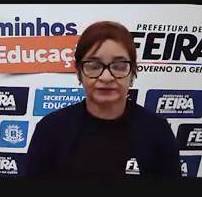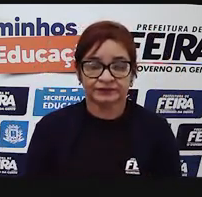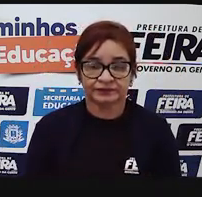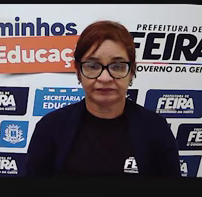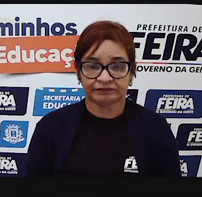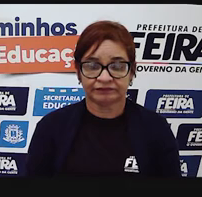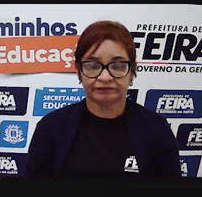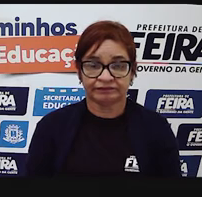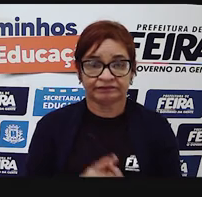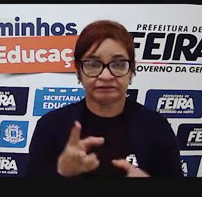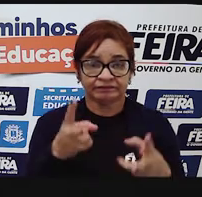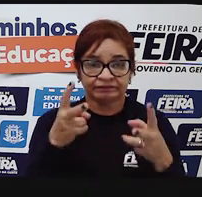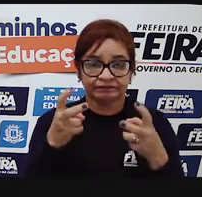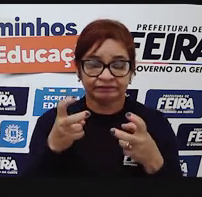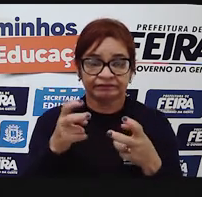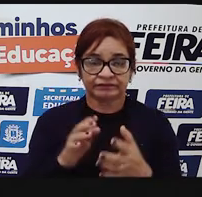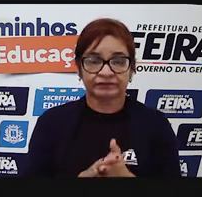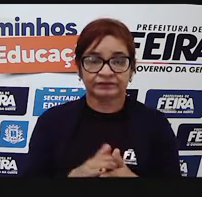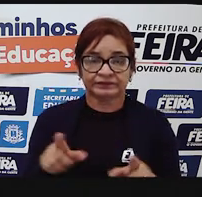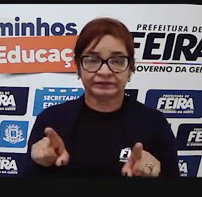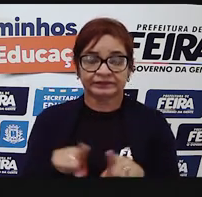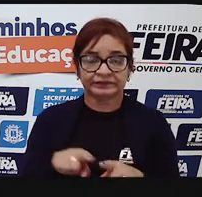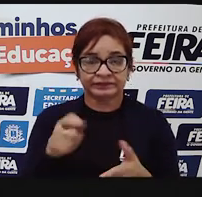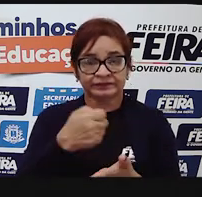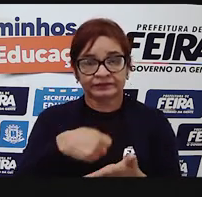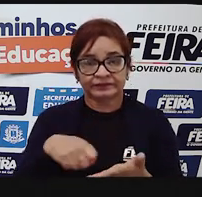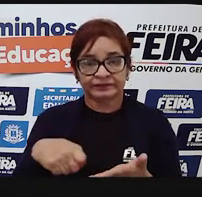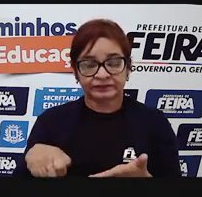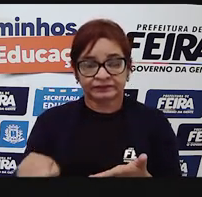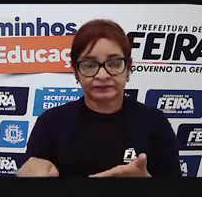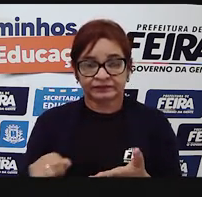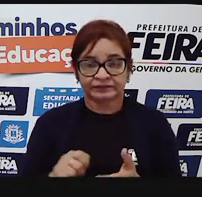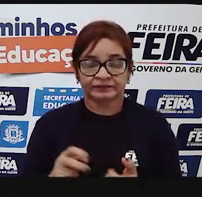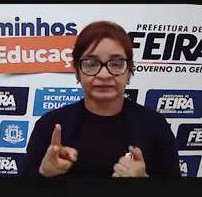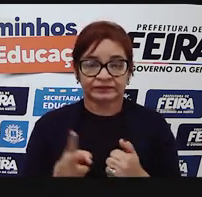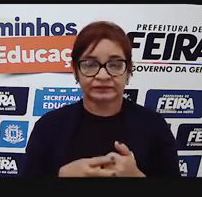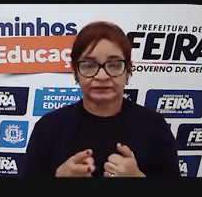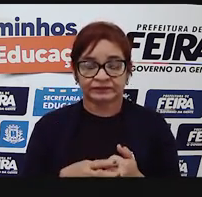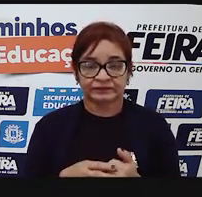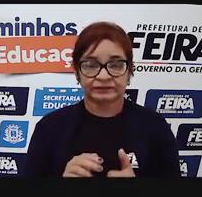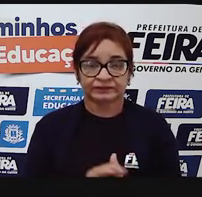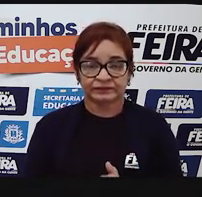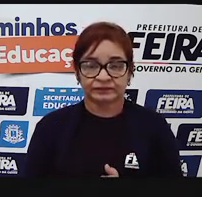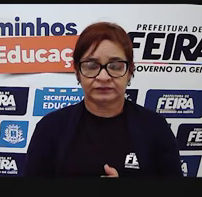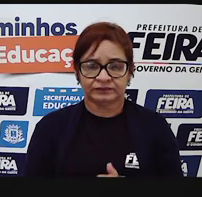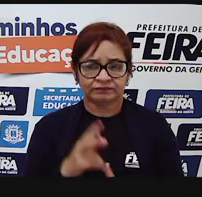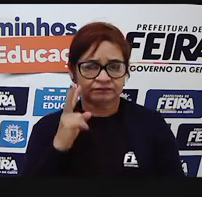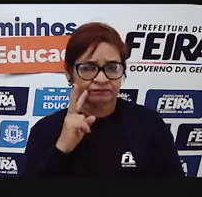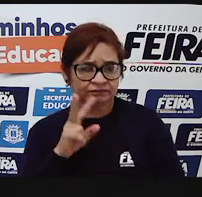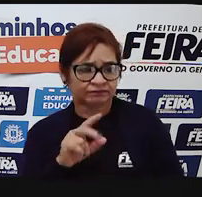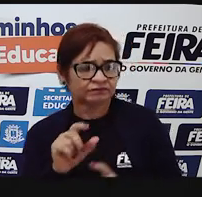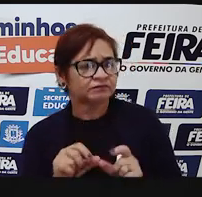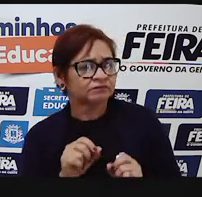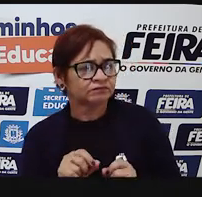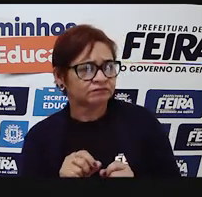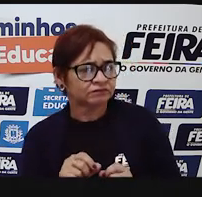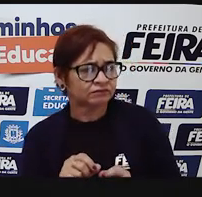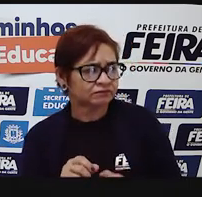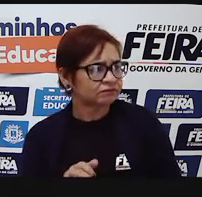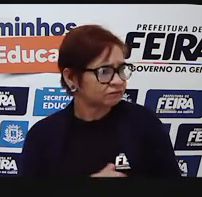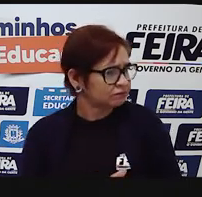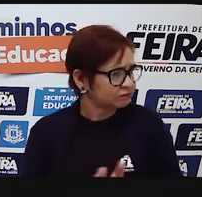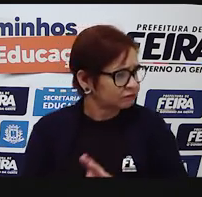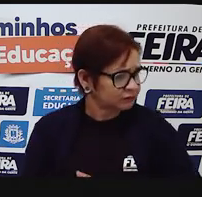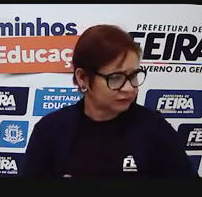linguagem visual e há a escrita, a linguagem verbal. Está olhando o quê? Prefiro lavar as mãos